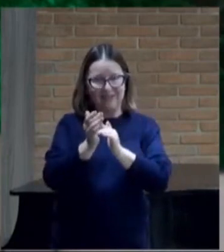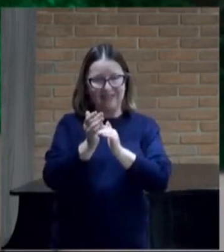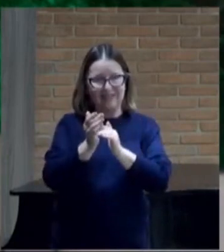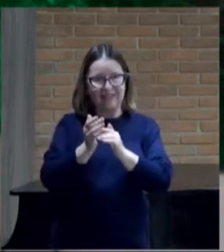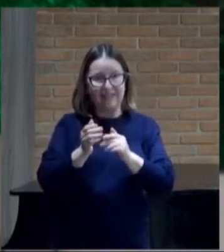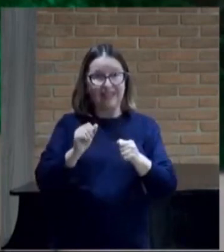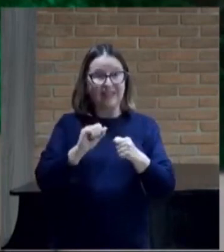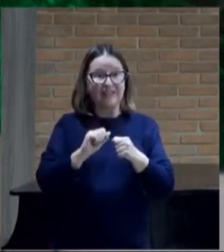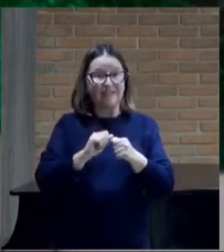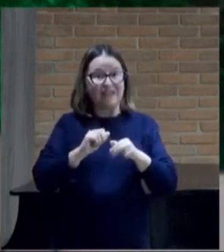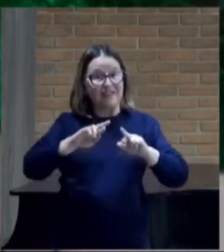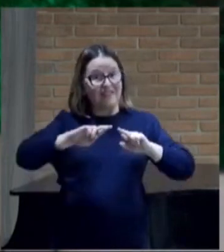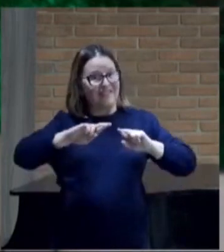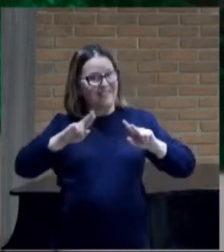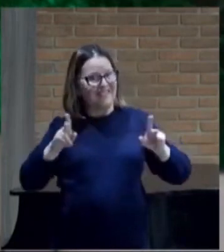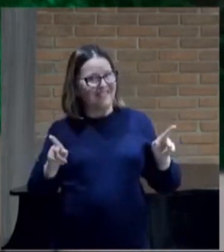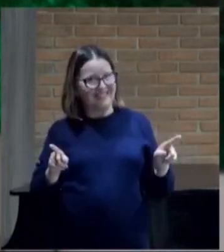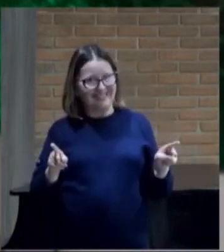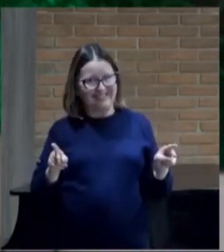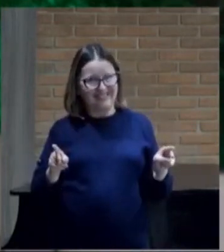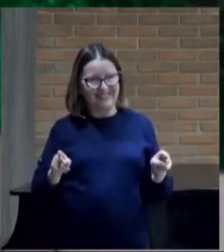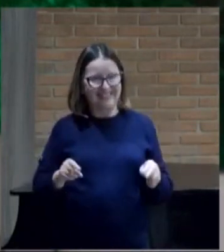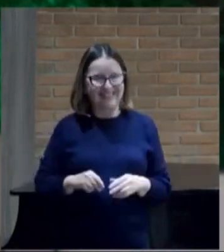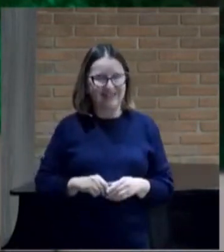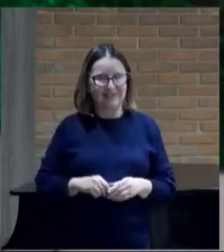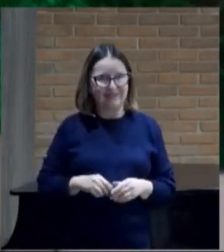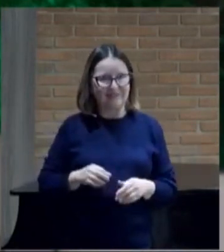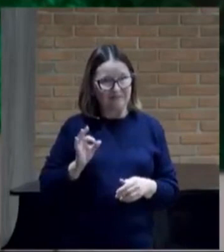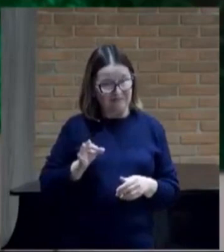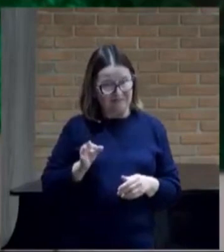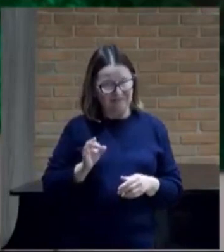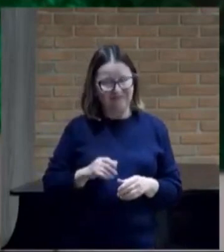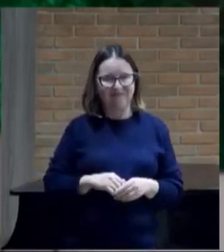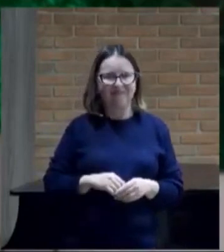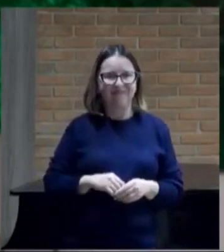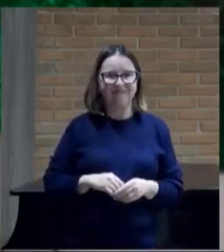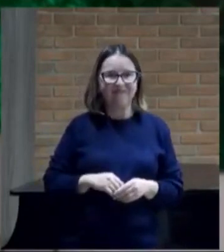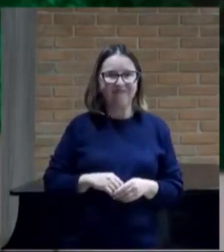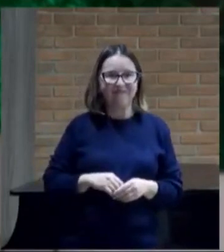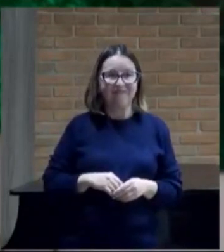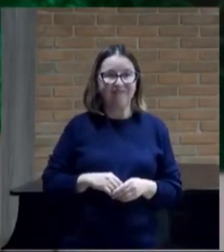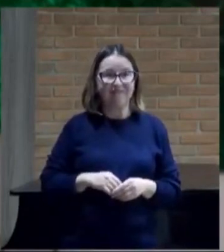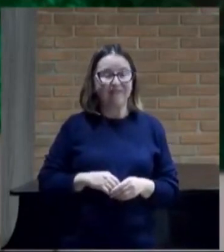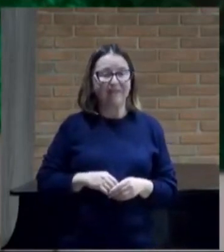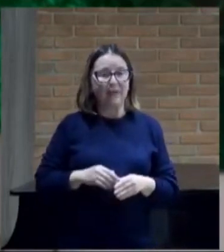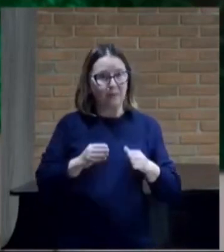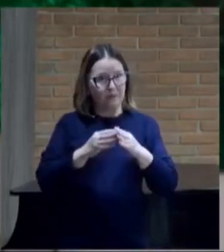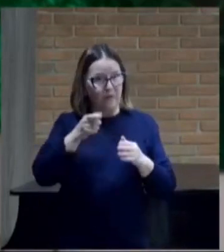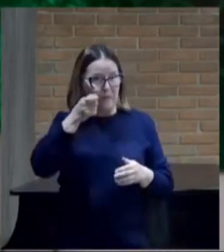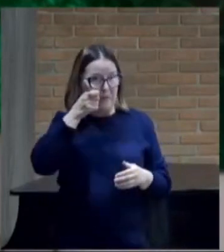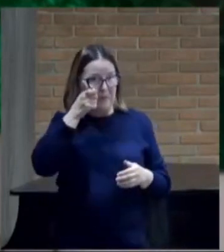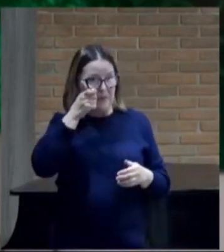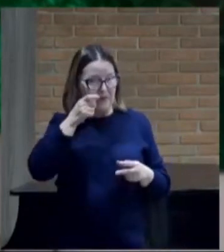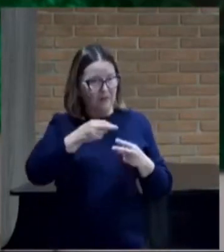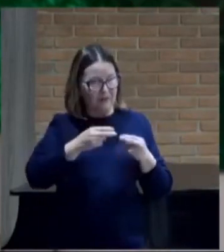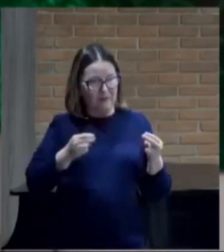fazer a diferença Ok? Eu só quero que vocês observem uma coisa